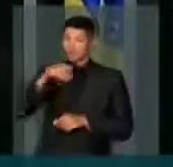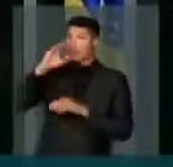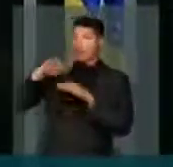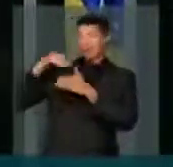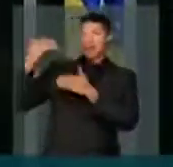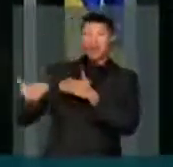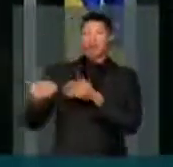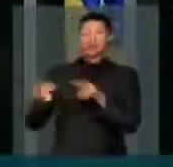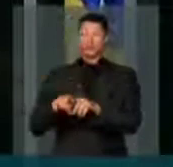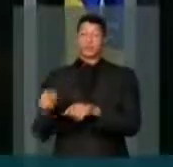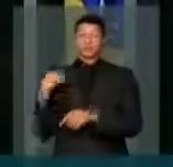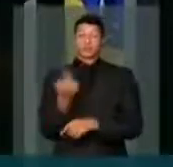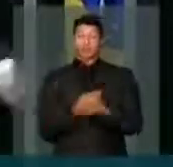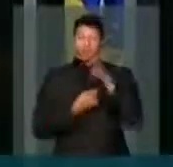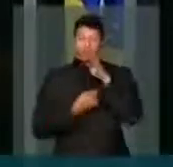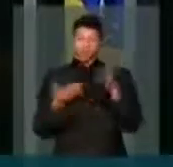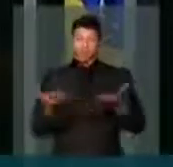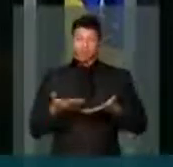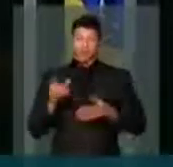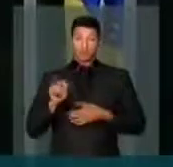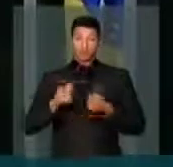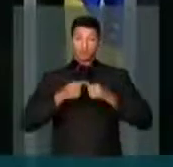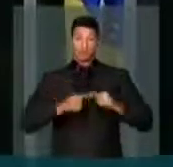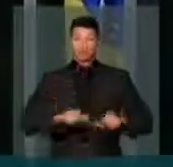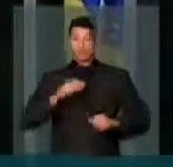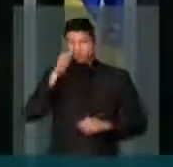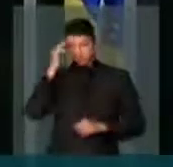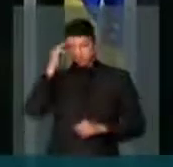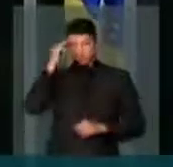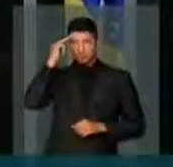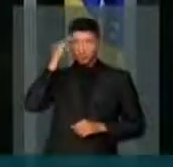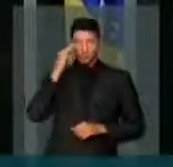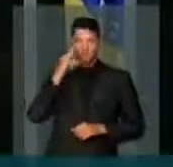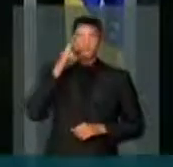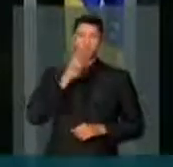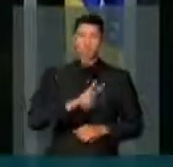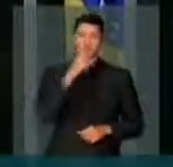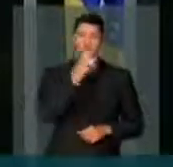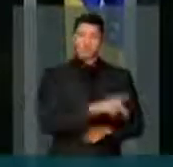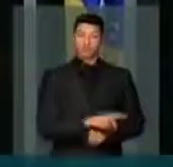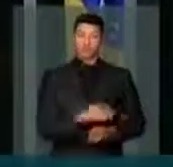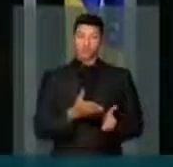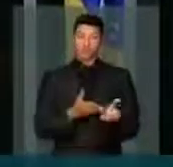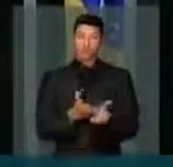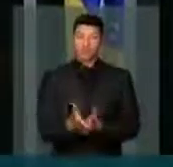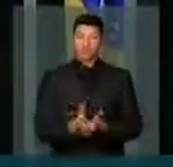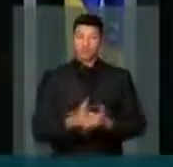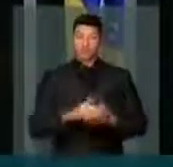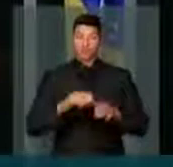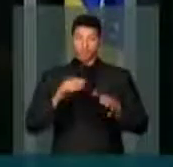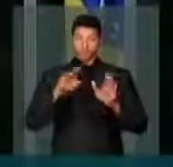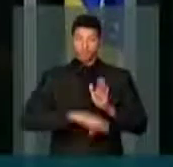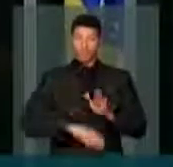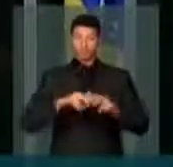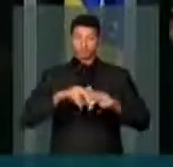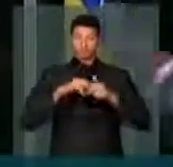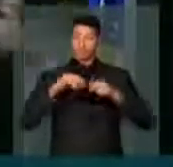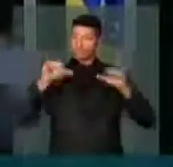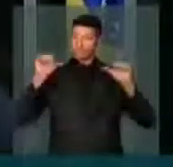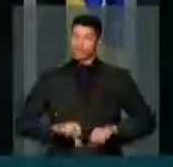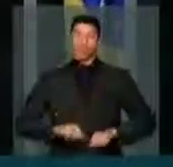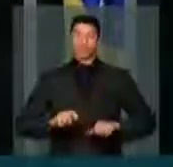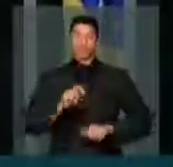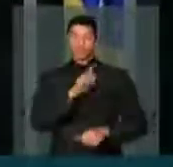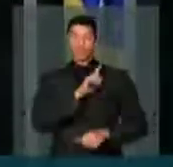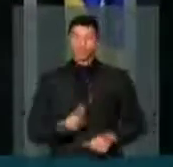fora, como nós assistimos hoje, que estão sonhando vendo a sua carreira ser debilitada por um desastre